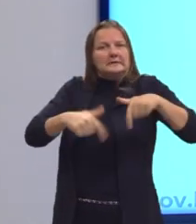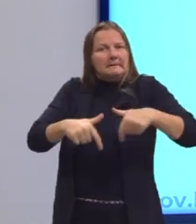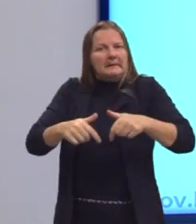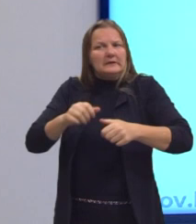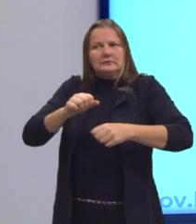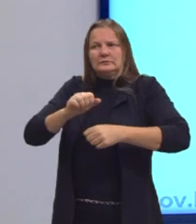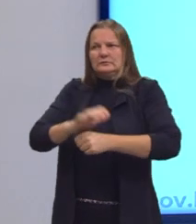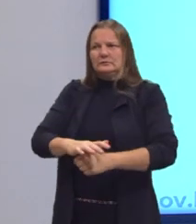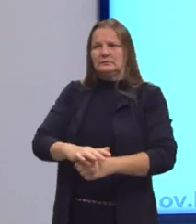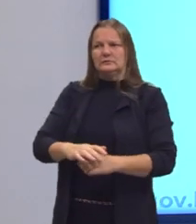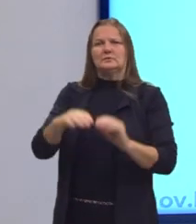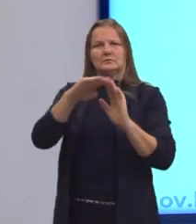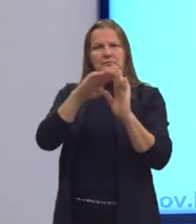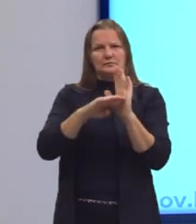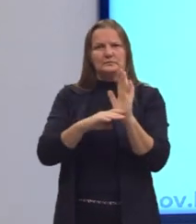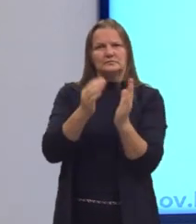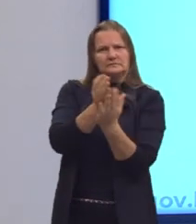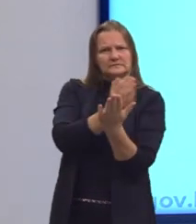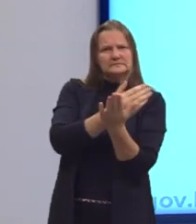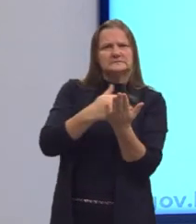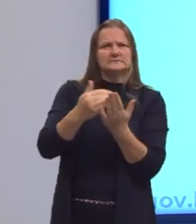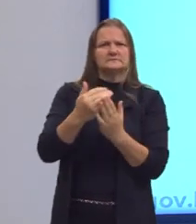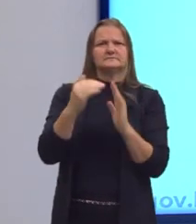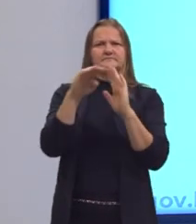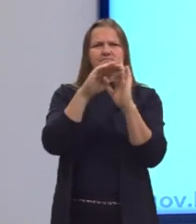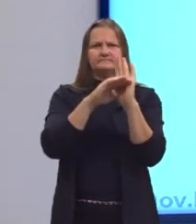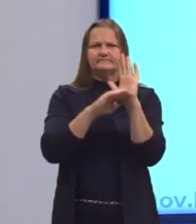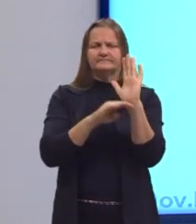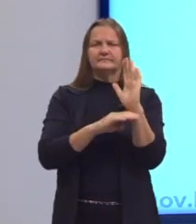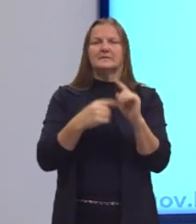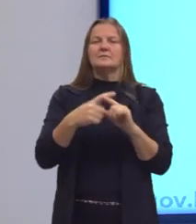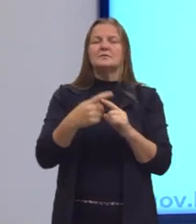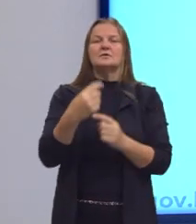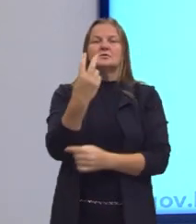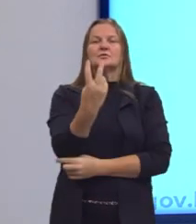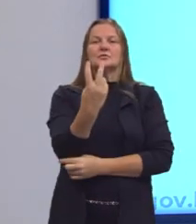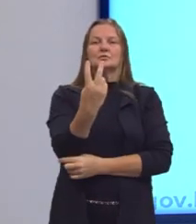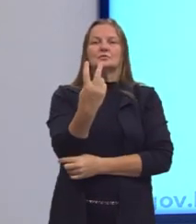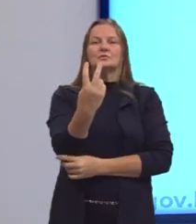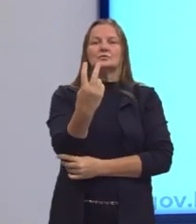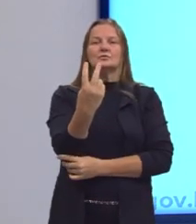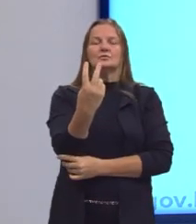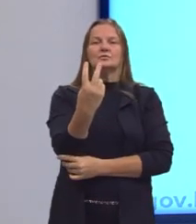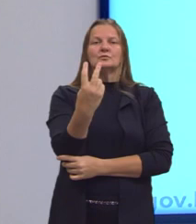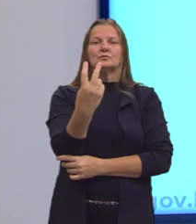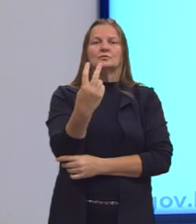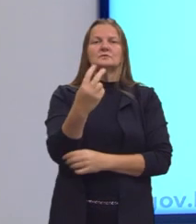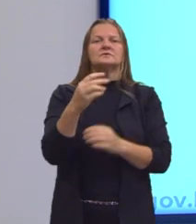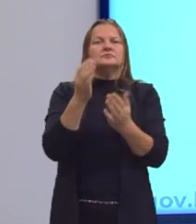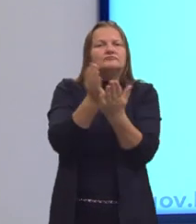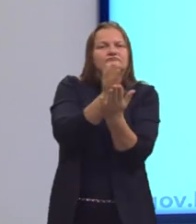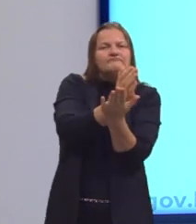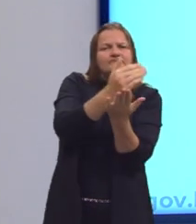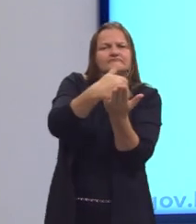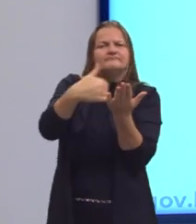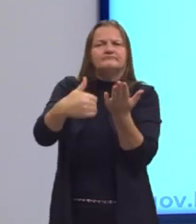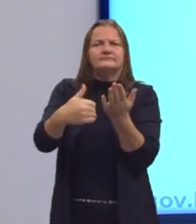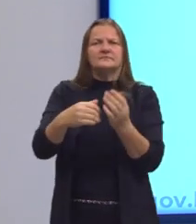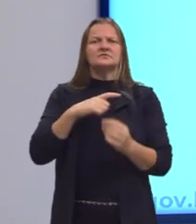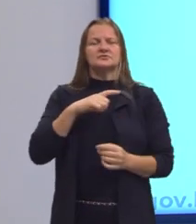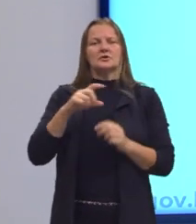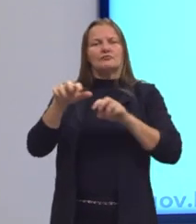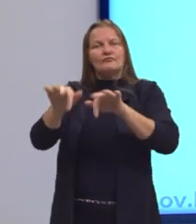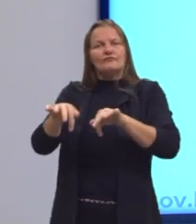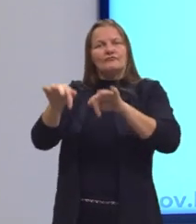Mas, basicamente, se resumia a duas estratificações, né? Os senhores da